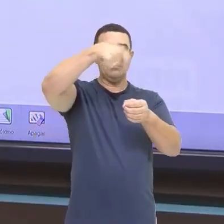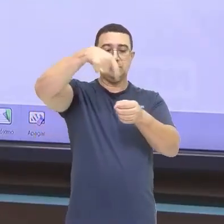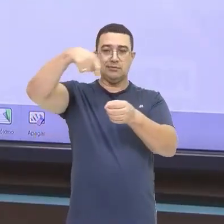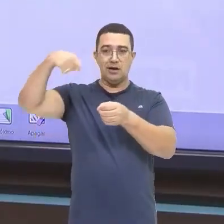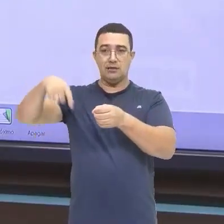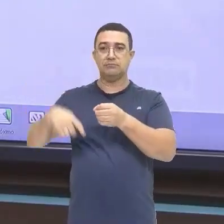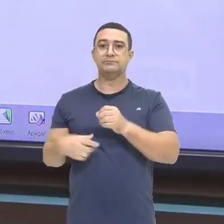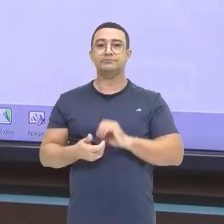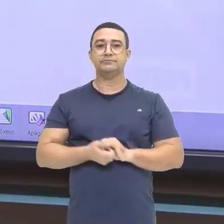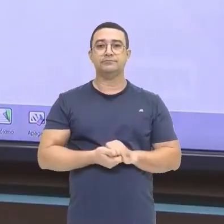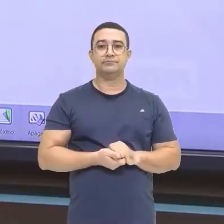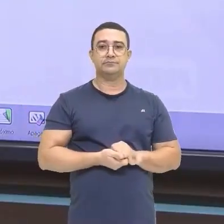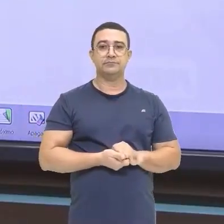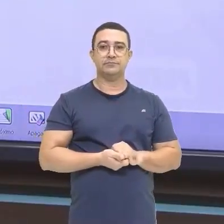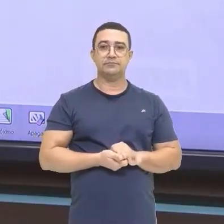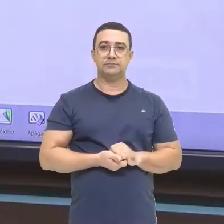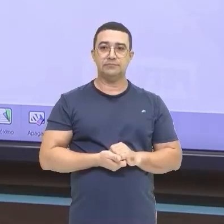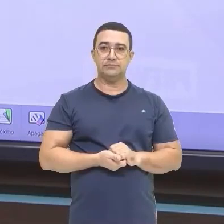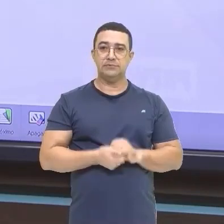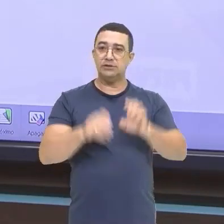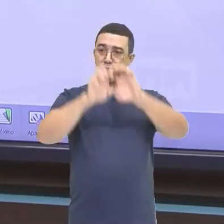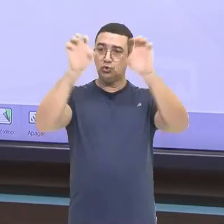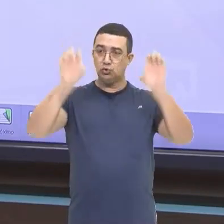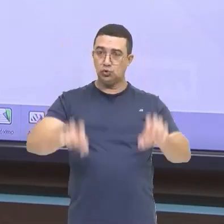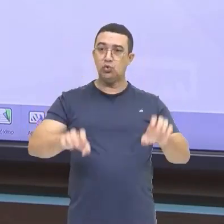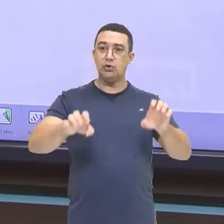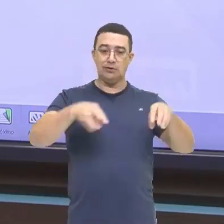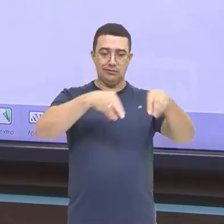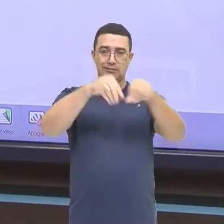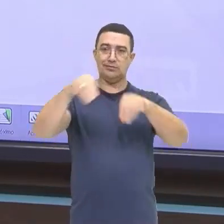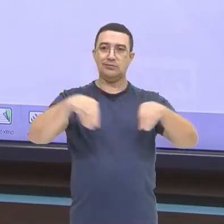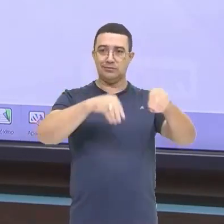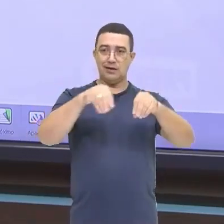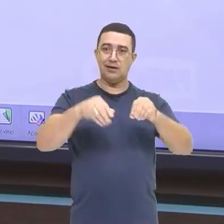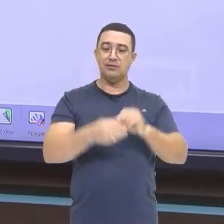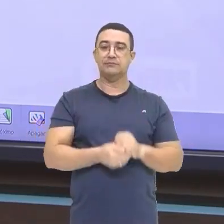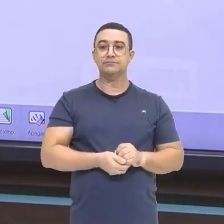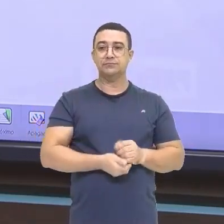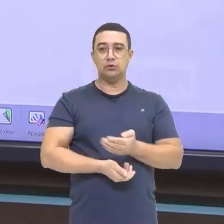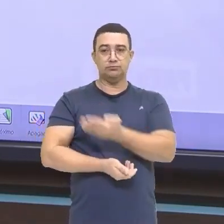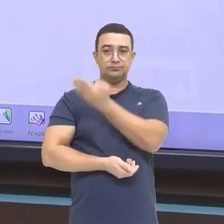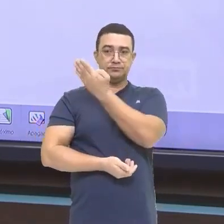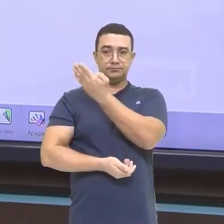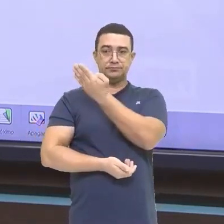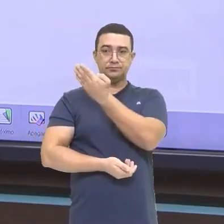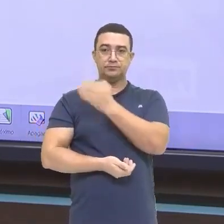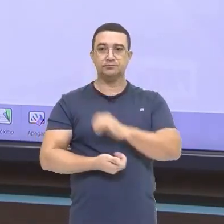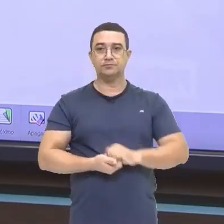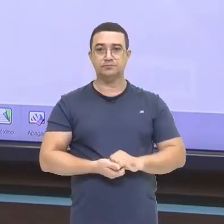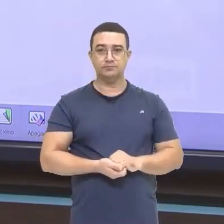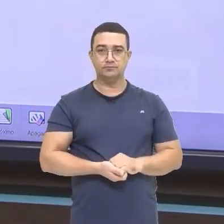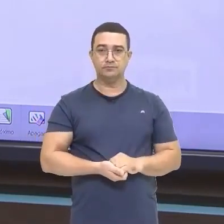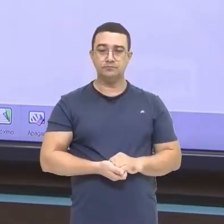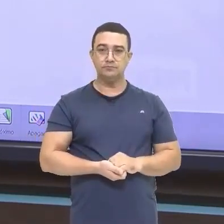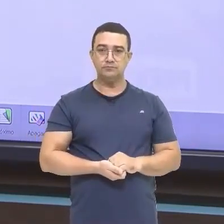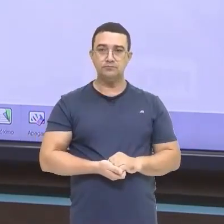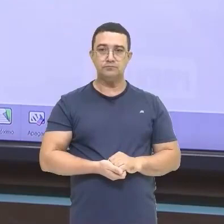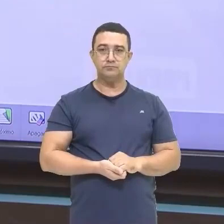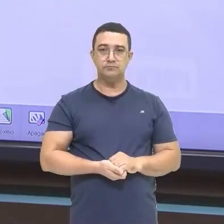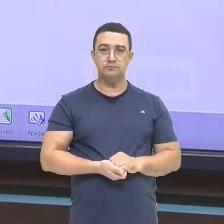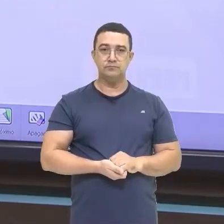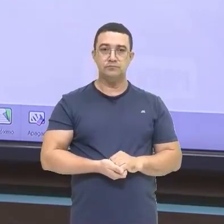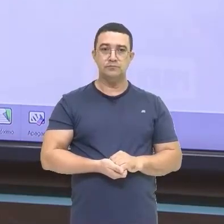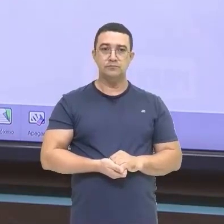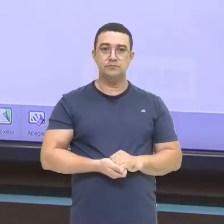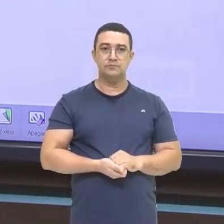Minifúndio Latifúndio Por dimensão Latifúndio Por exploração E a empresa Rural E aí vamos